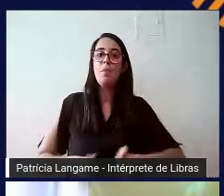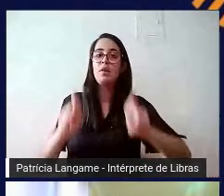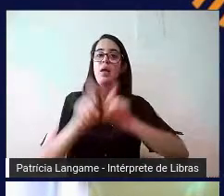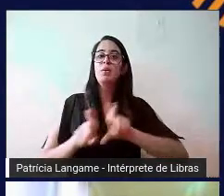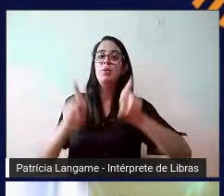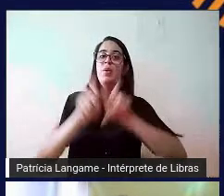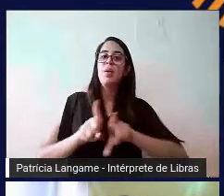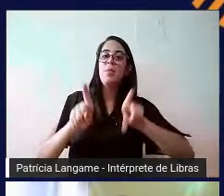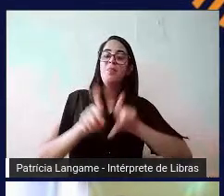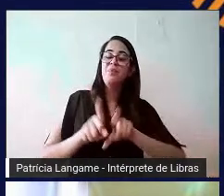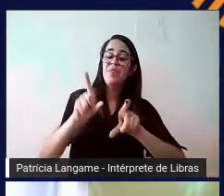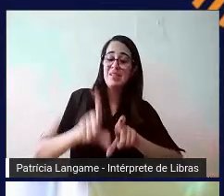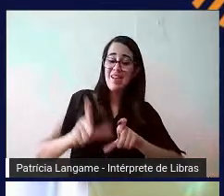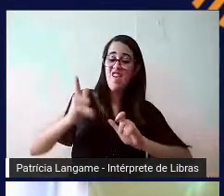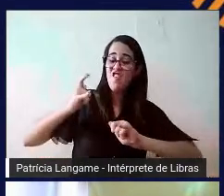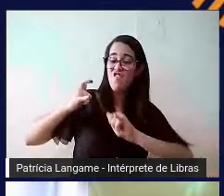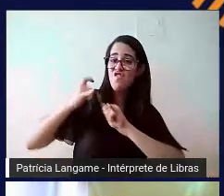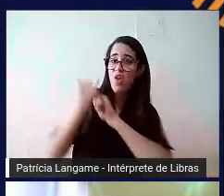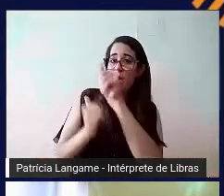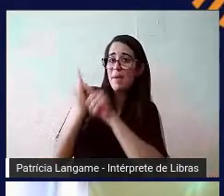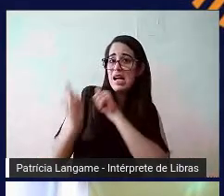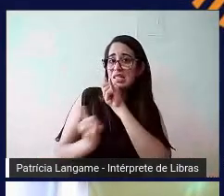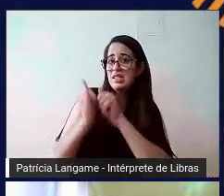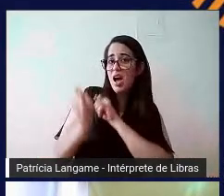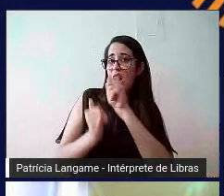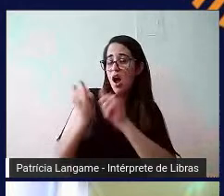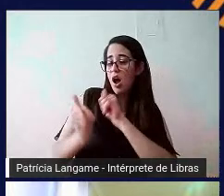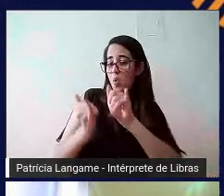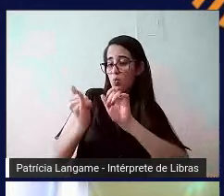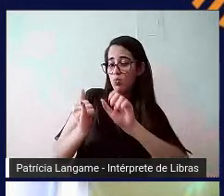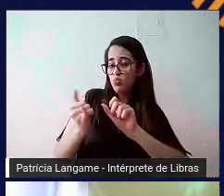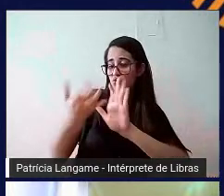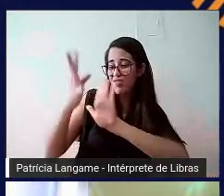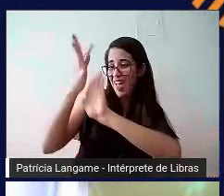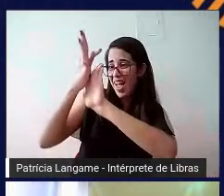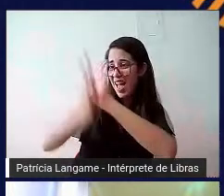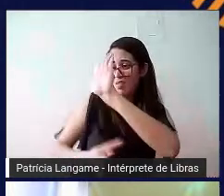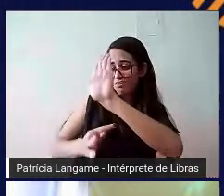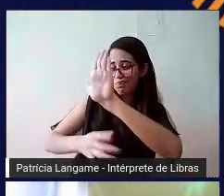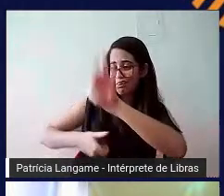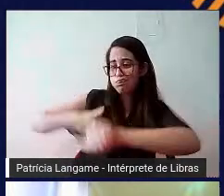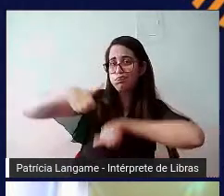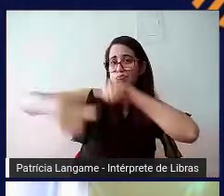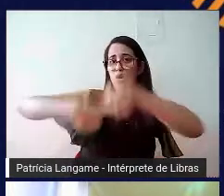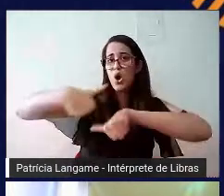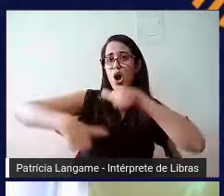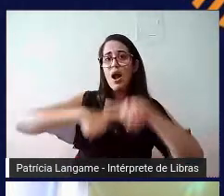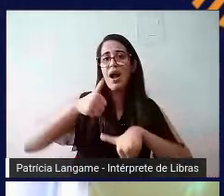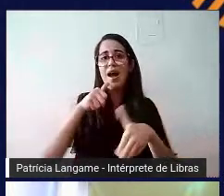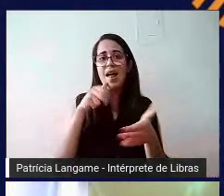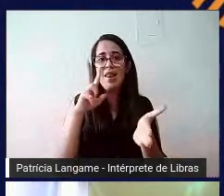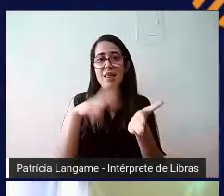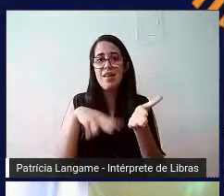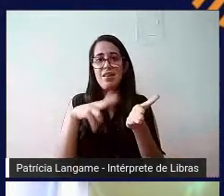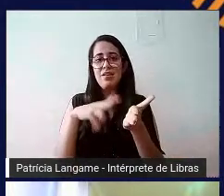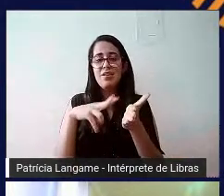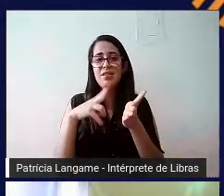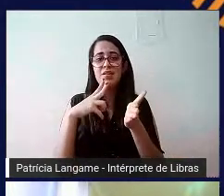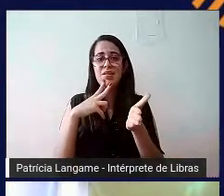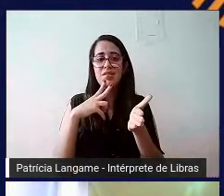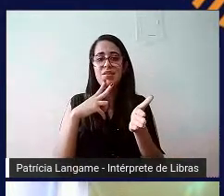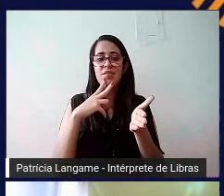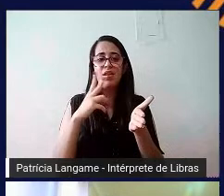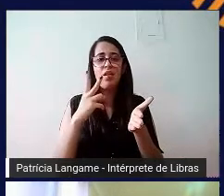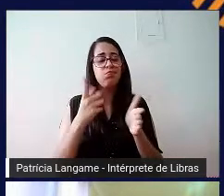ele pega essas informações apresentadas em forma de texto e faz com que elas sejam lidas por meio de um sintetizador de voz.